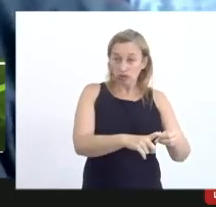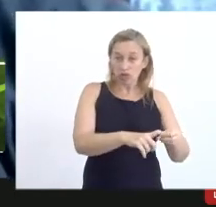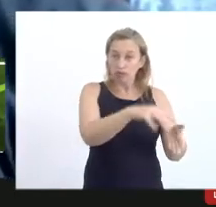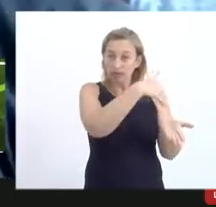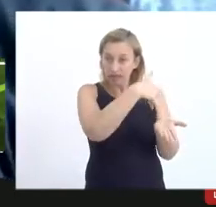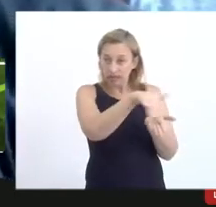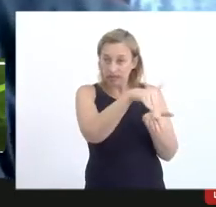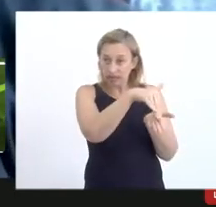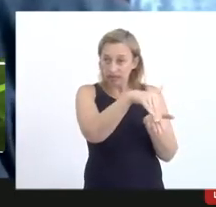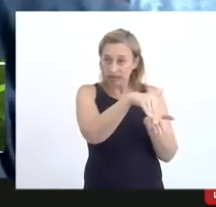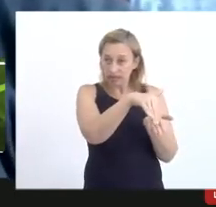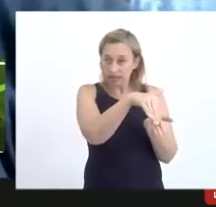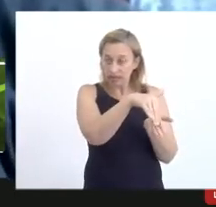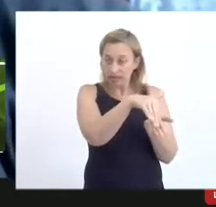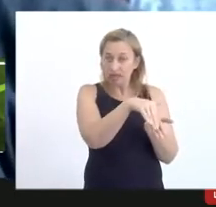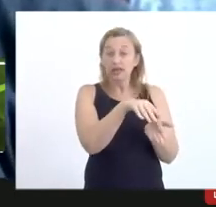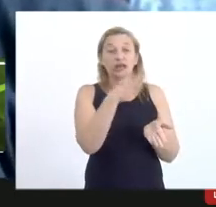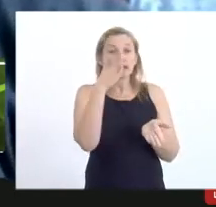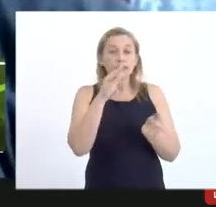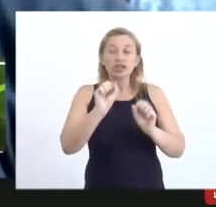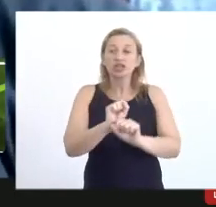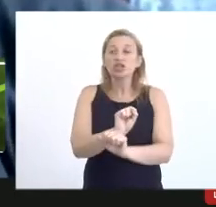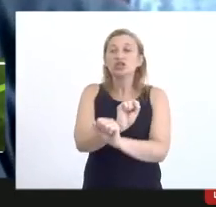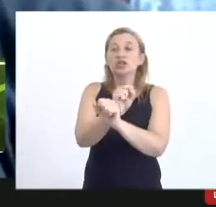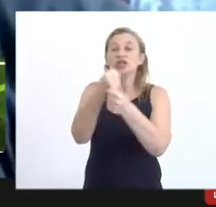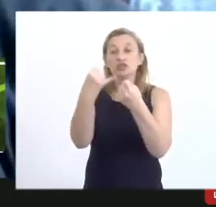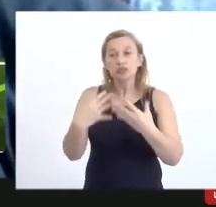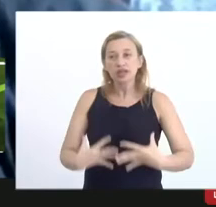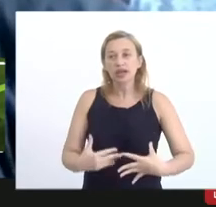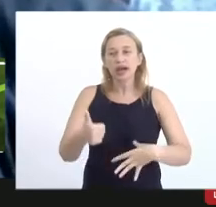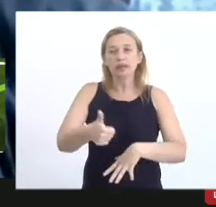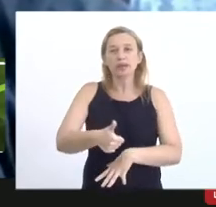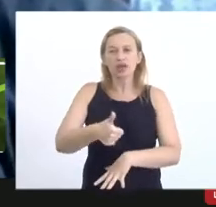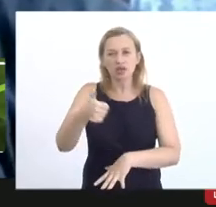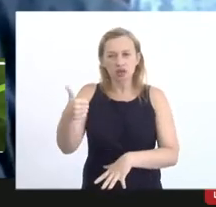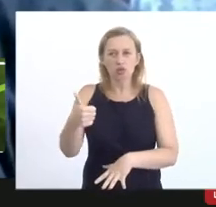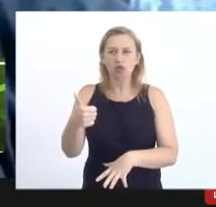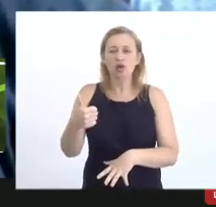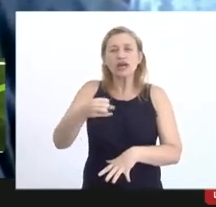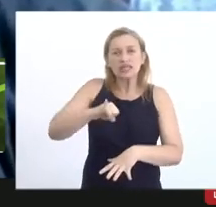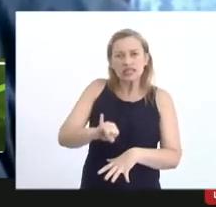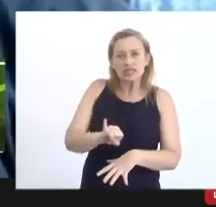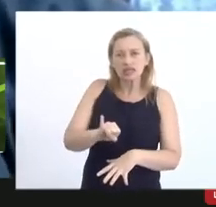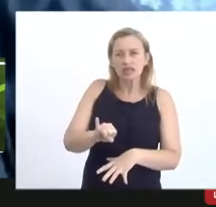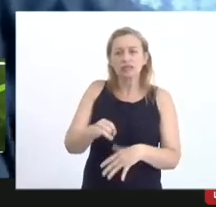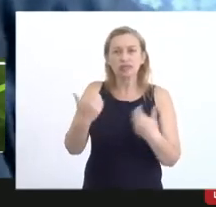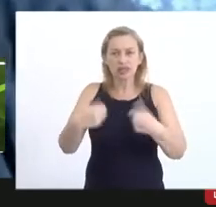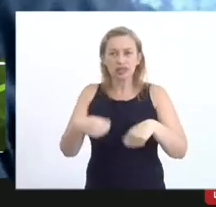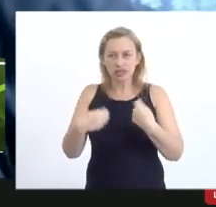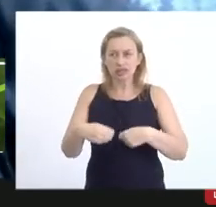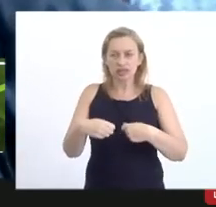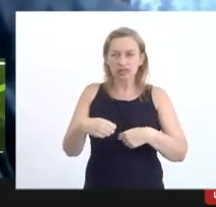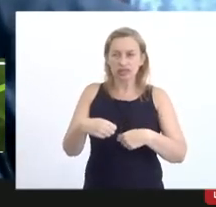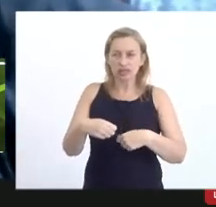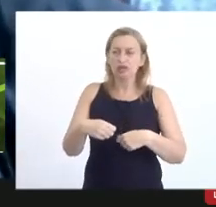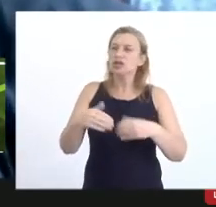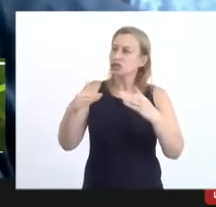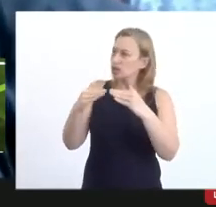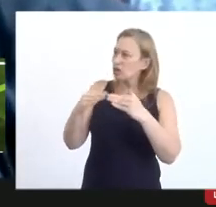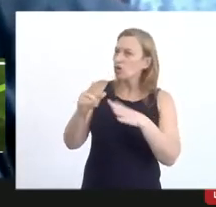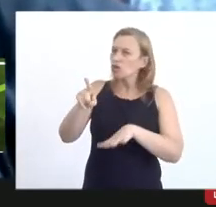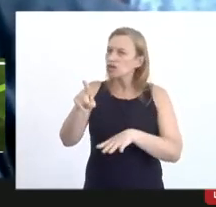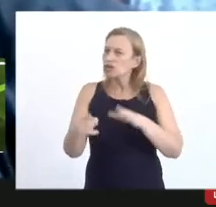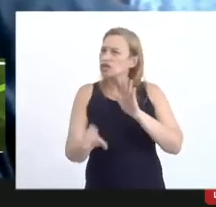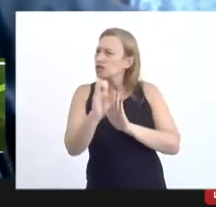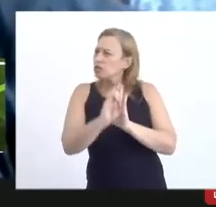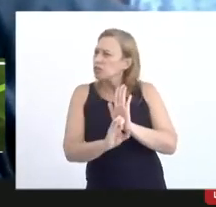secretaria para saber se esse esclarecimento foi suficiente se vocês estão de acordo outra coisa se vocês não tiverem uma emenda